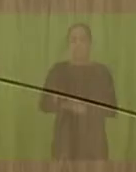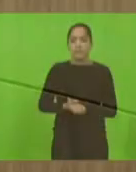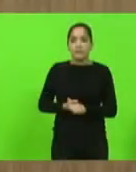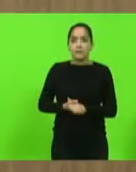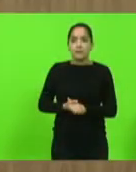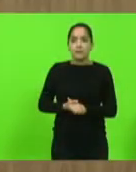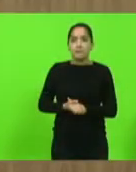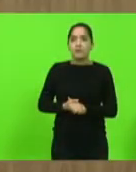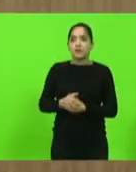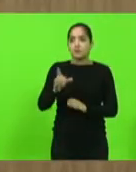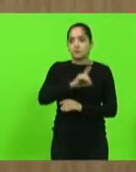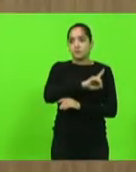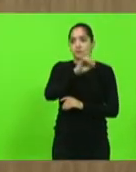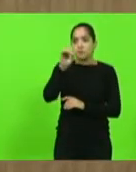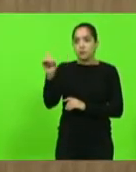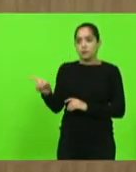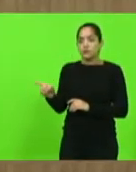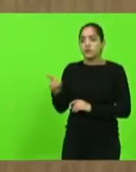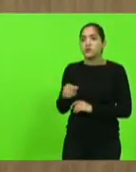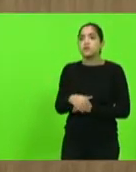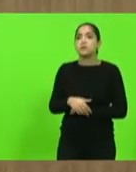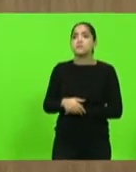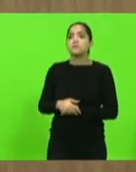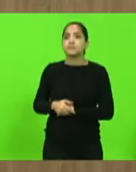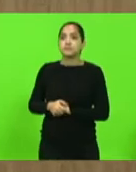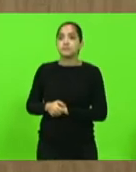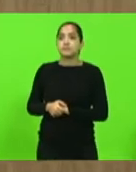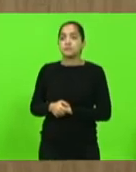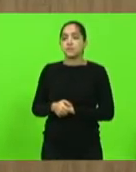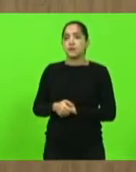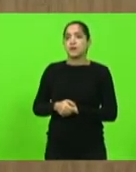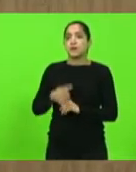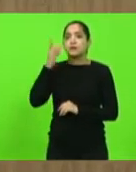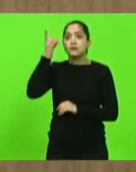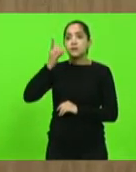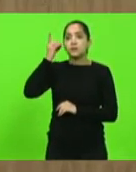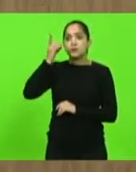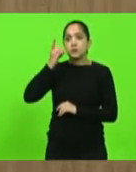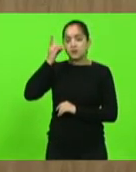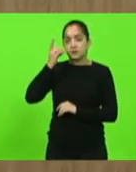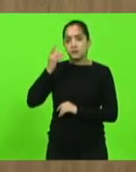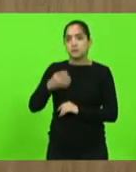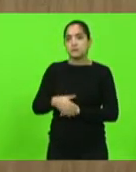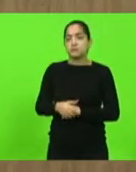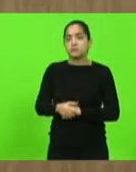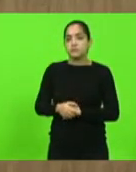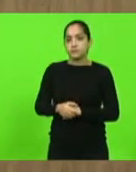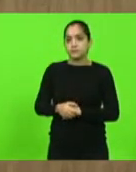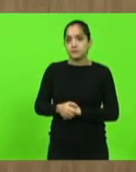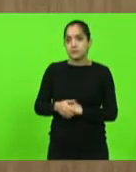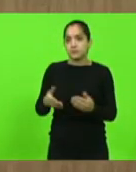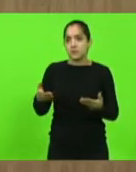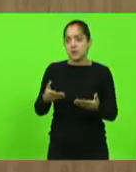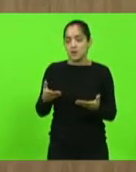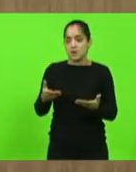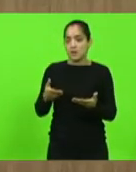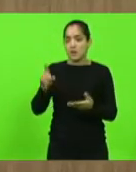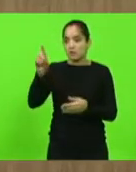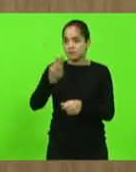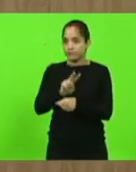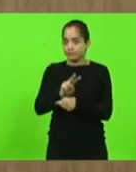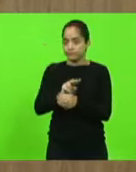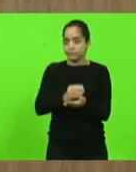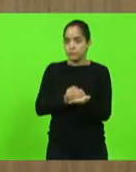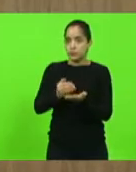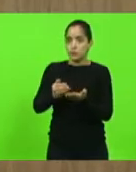Bom dia, senhoras e senhores, deputados e deputadas. Sob a proteção de